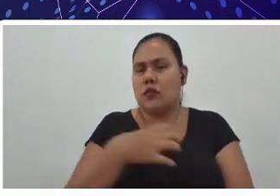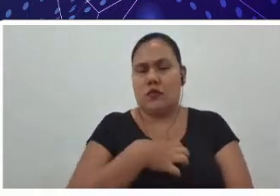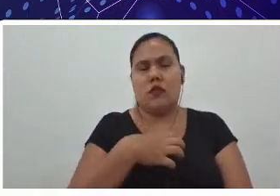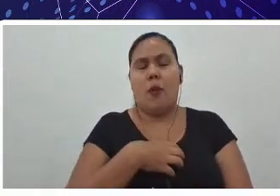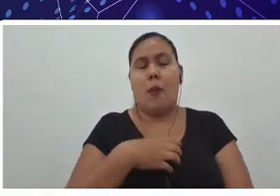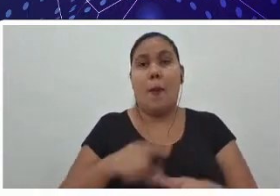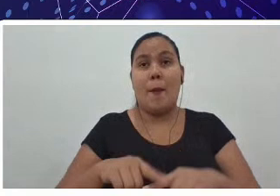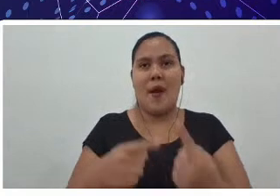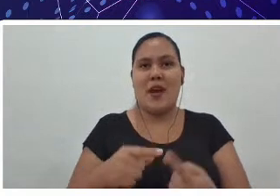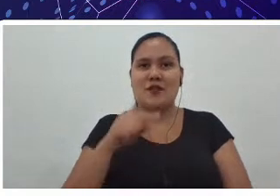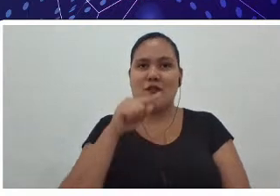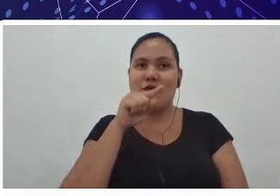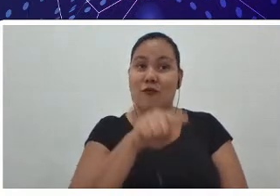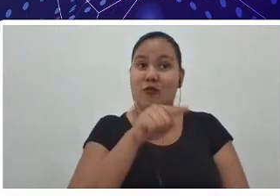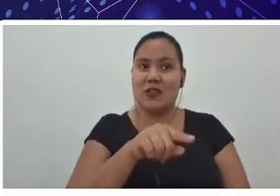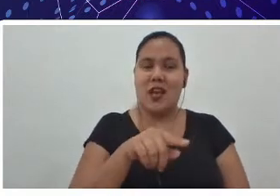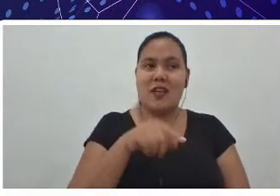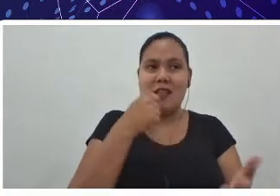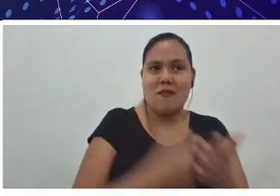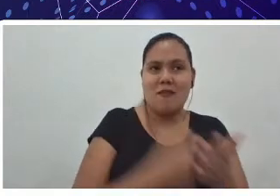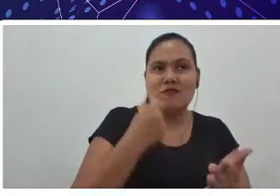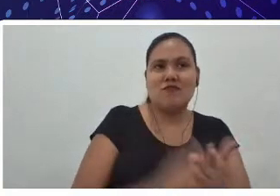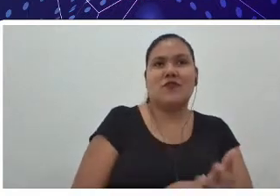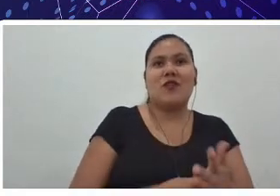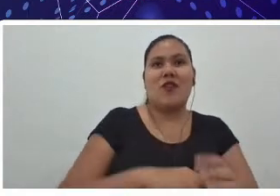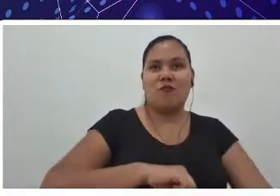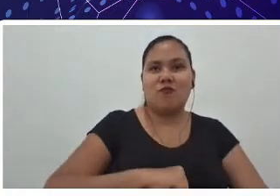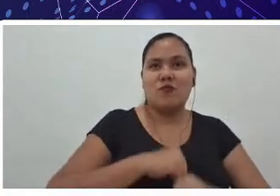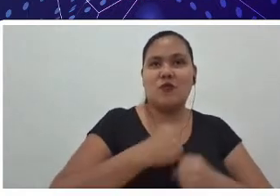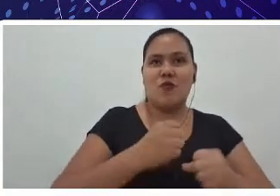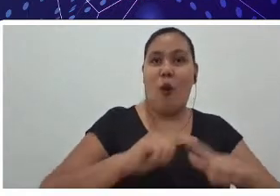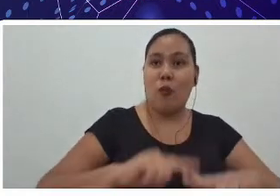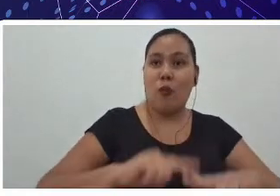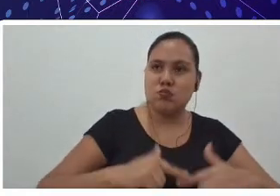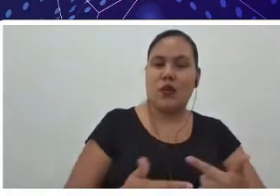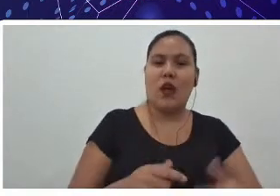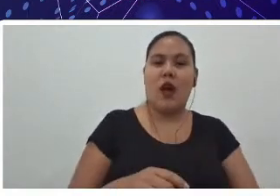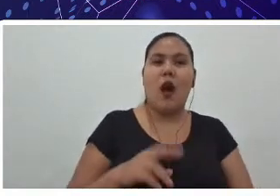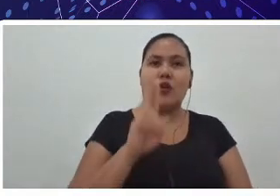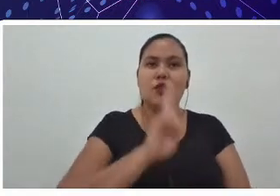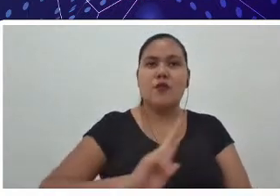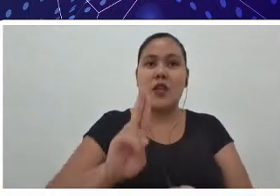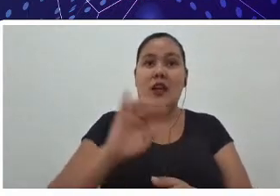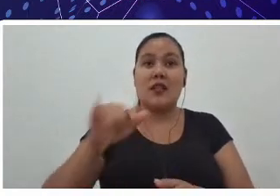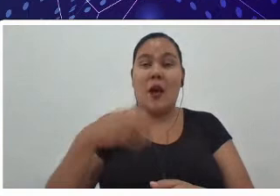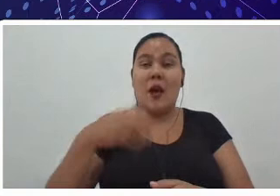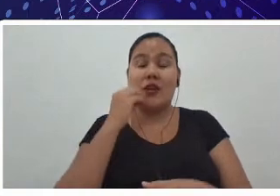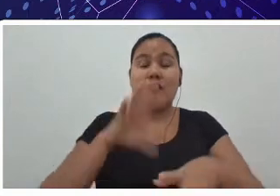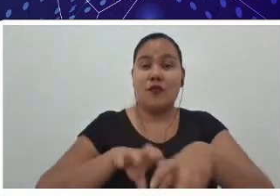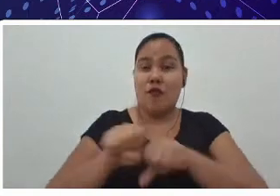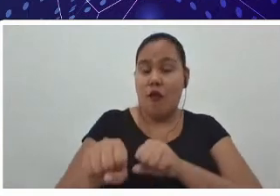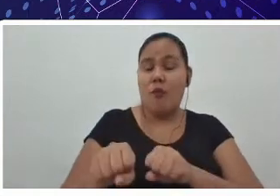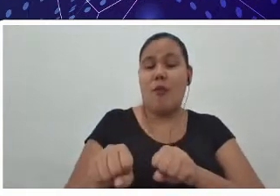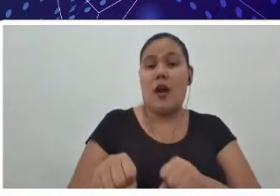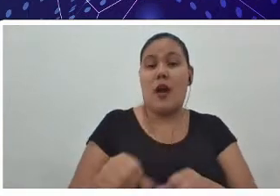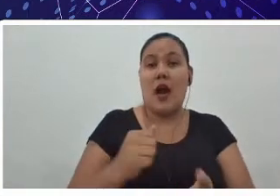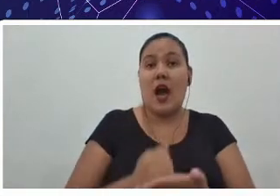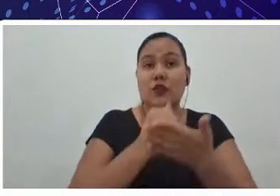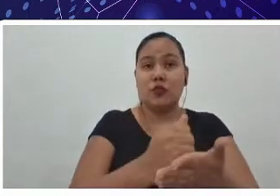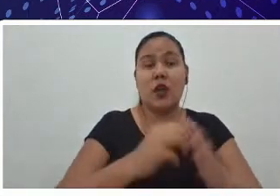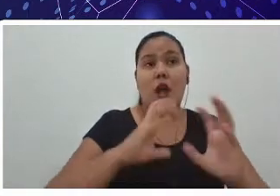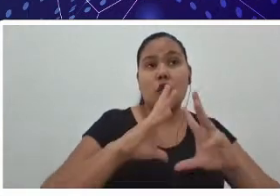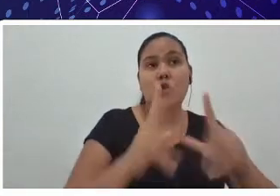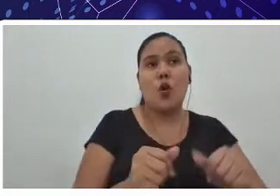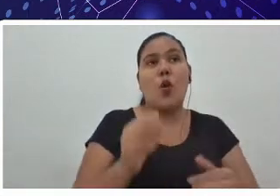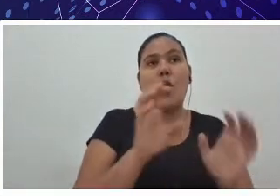você tem que correr atrás, porque a universidade te dá a oportunidade de você se formar para você ajudar toda a